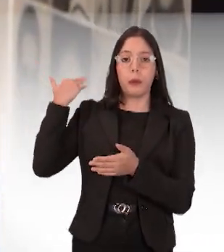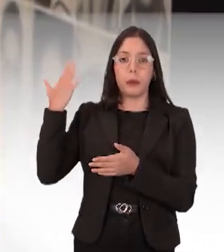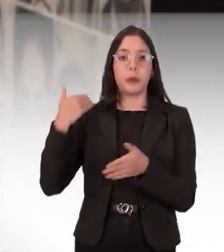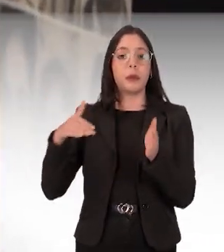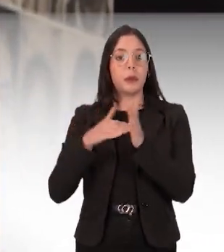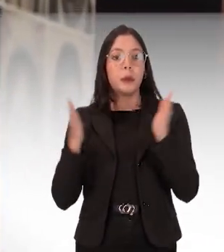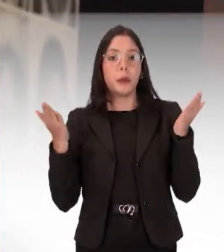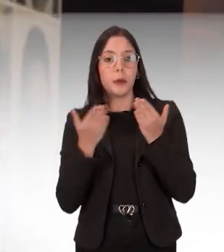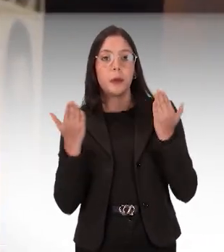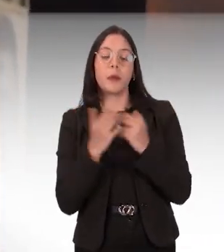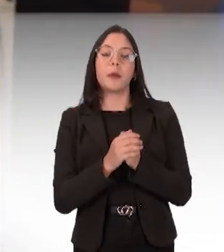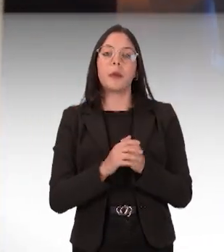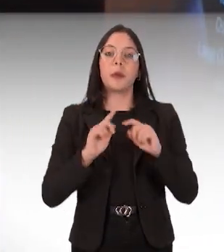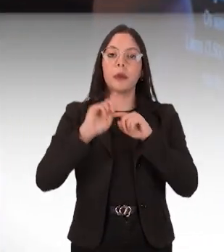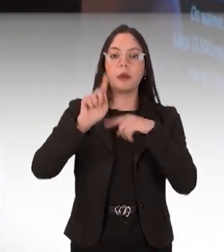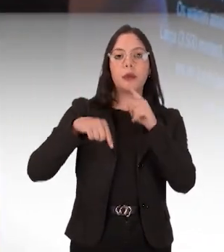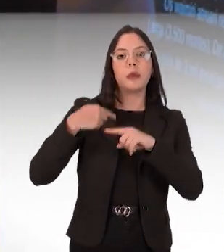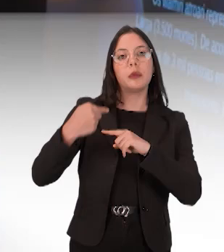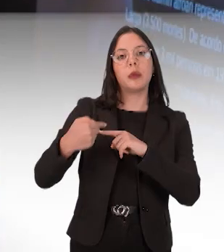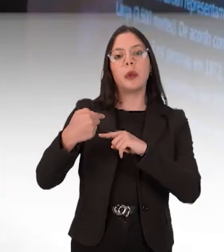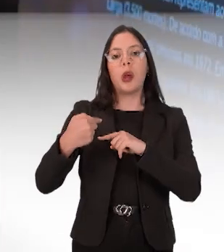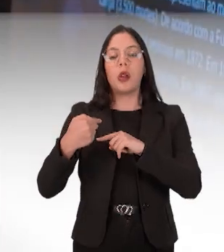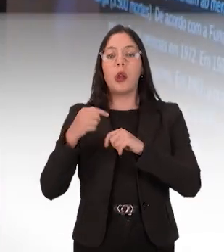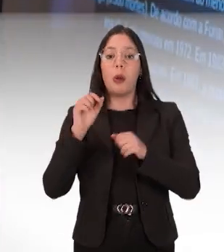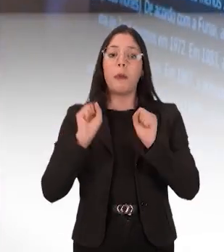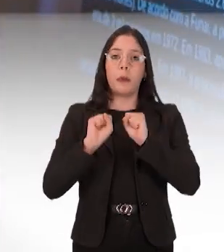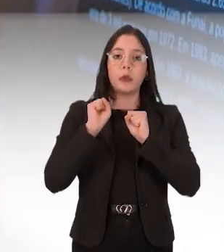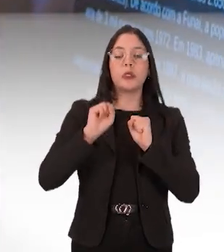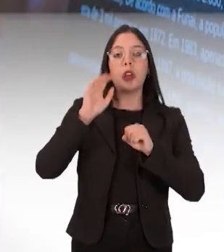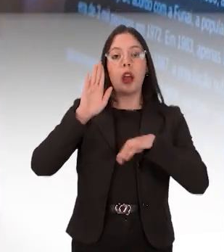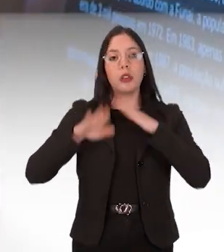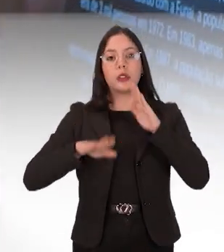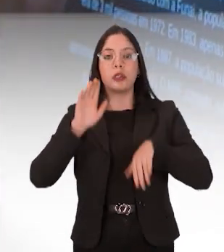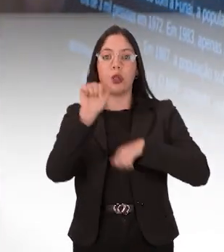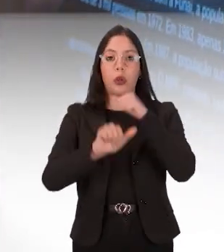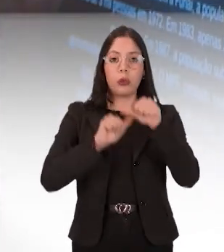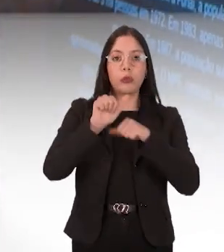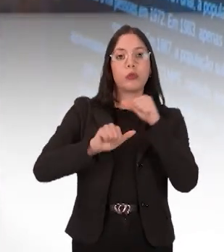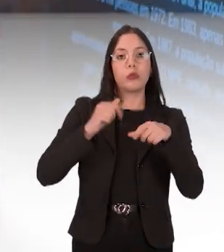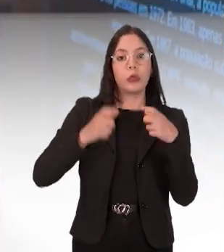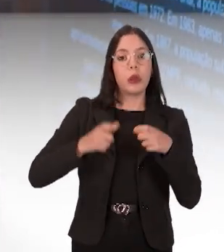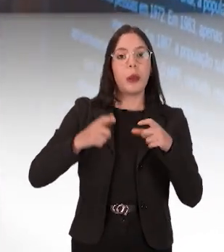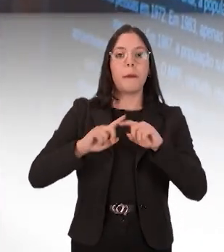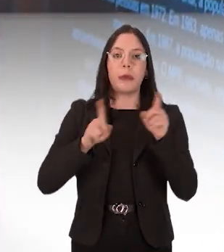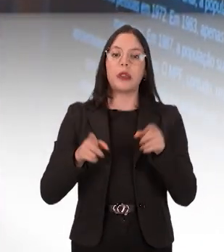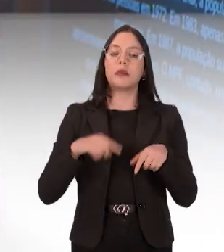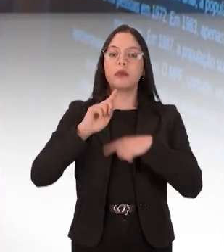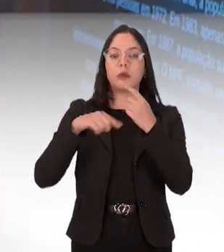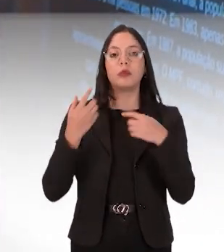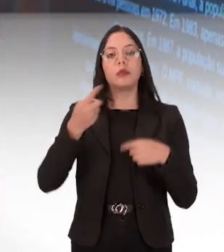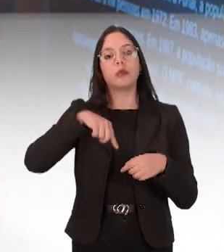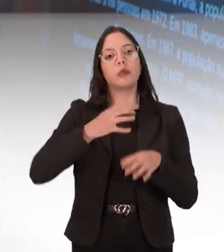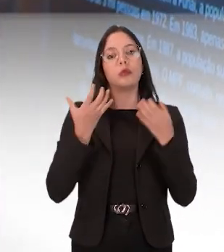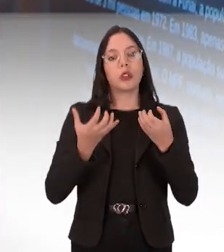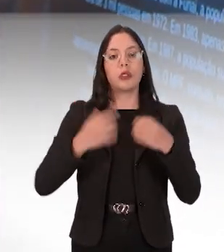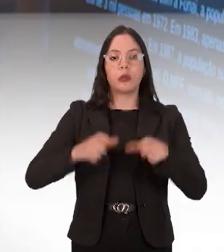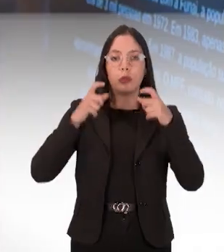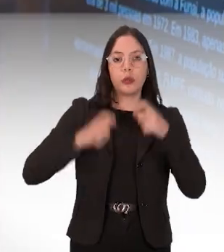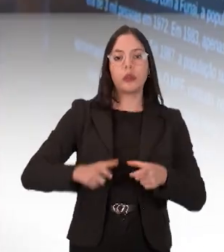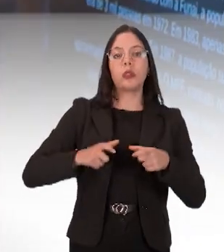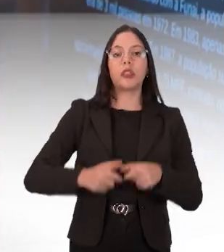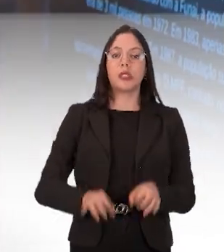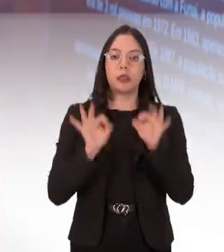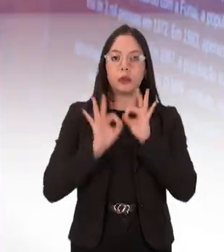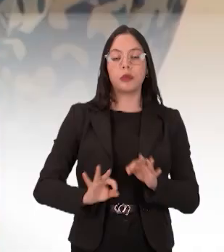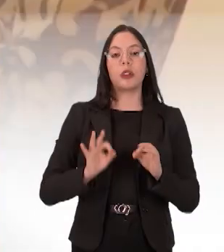o tempo, a ideia é reunir um acervo permanente para o Memorial, um ponto de reflexões, diálogo, encontros e debates de